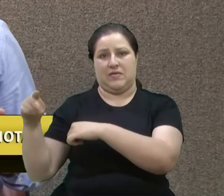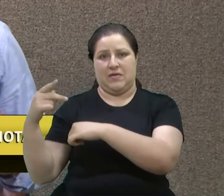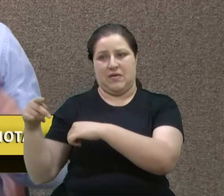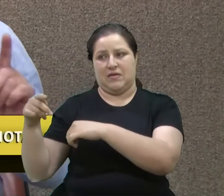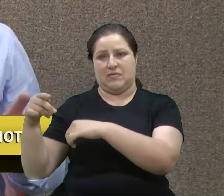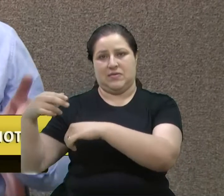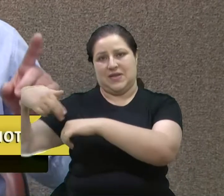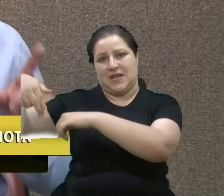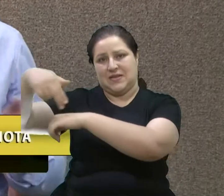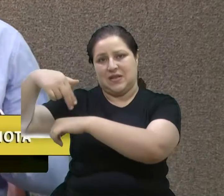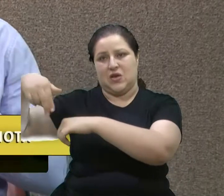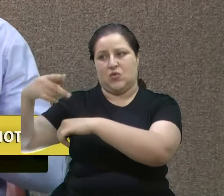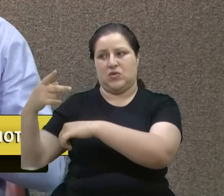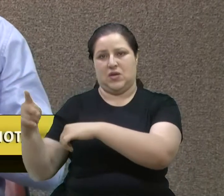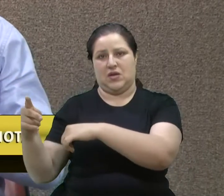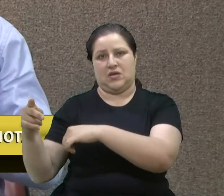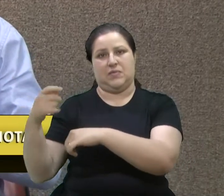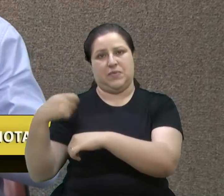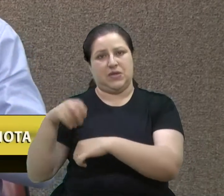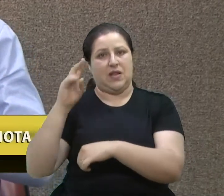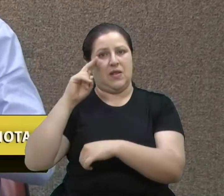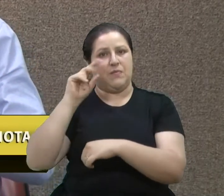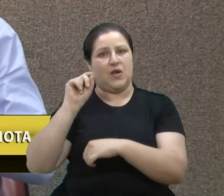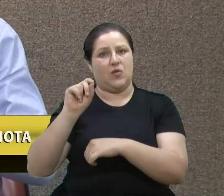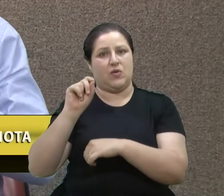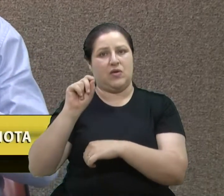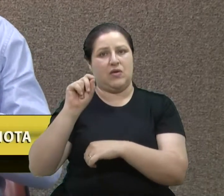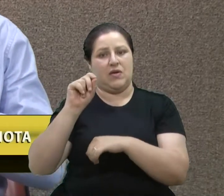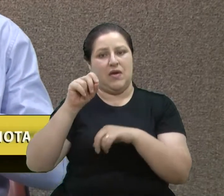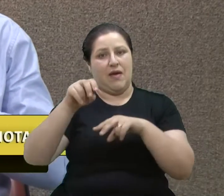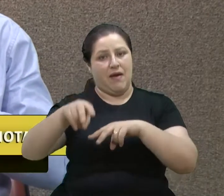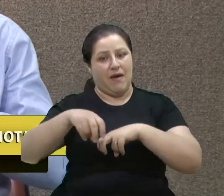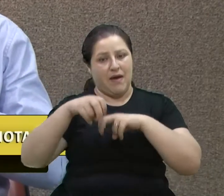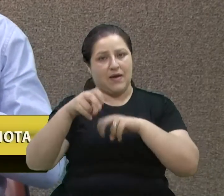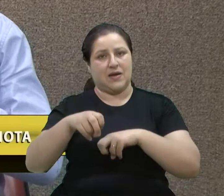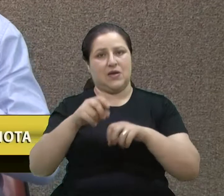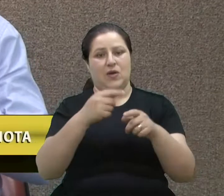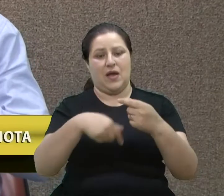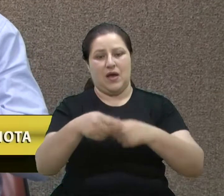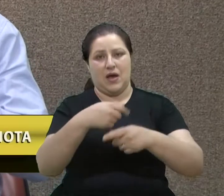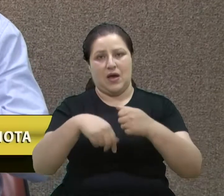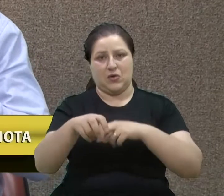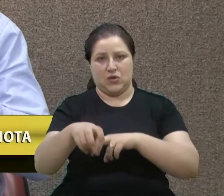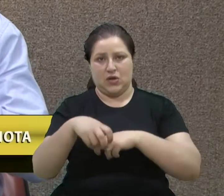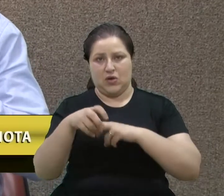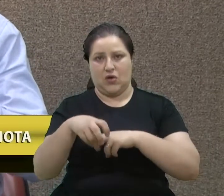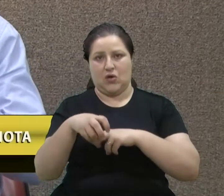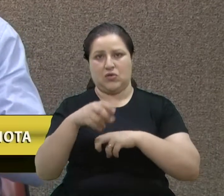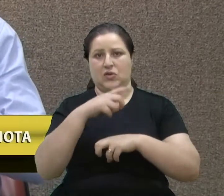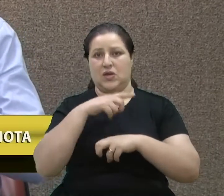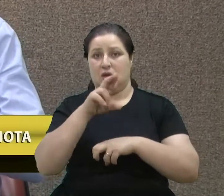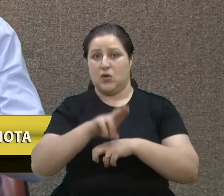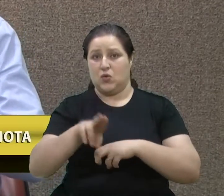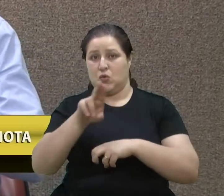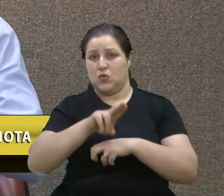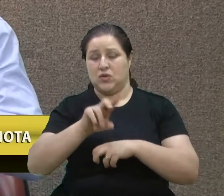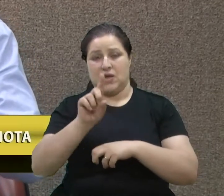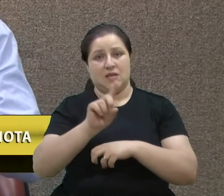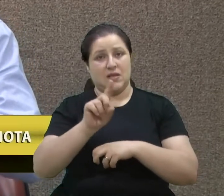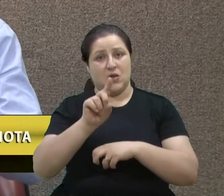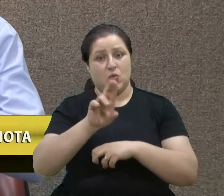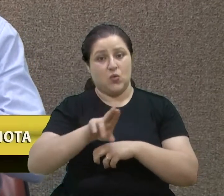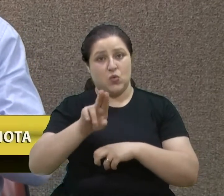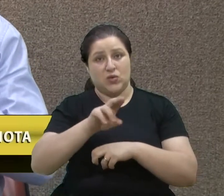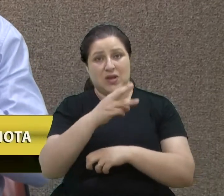hoje o Brasil ocupa para a área agrícola e para o agronegócio nem sequer 30% da